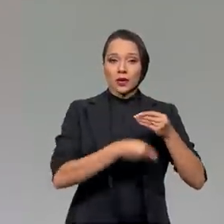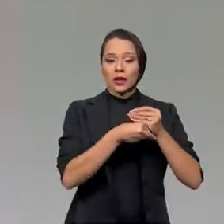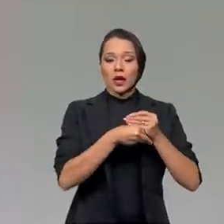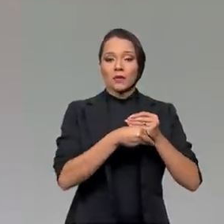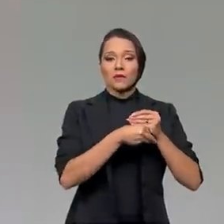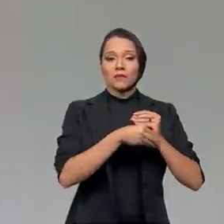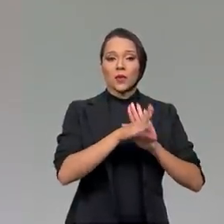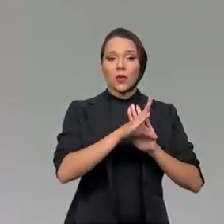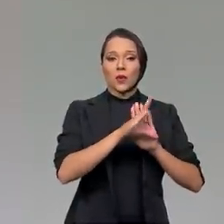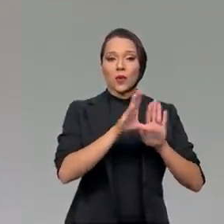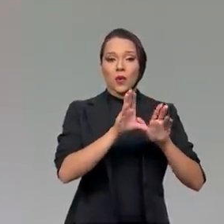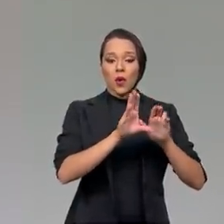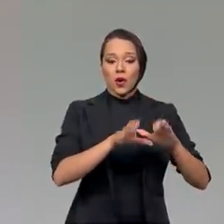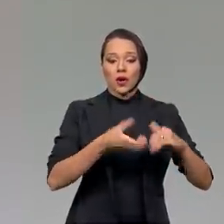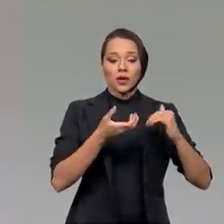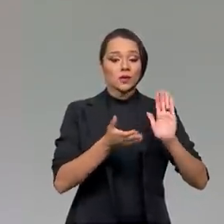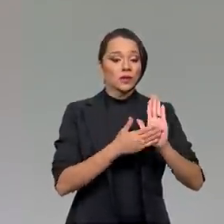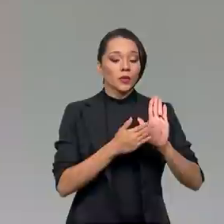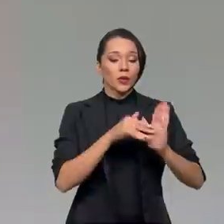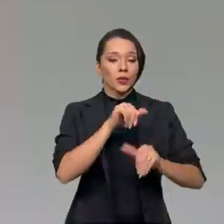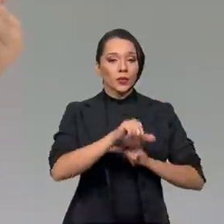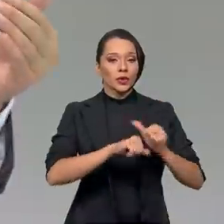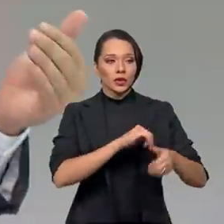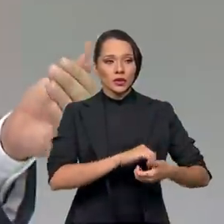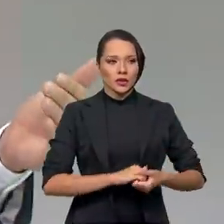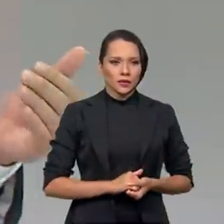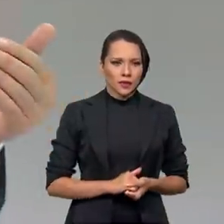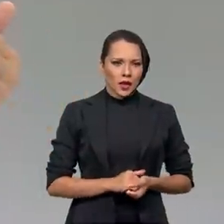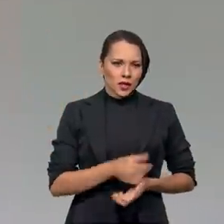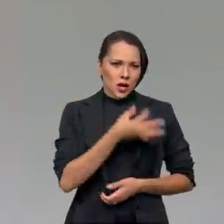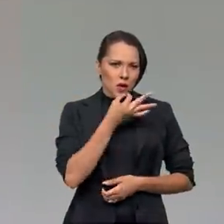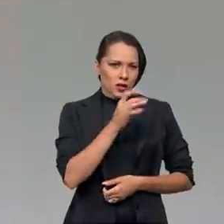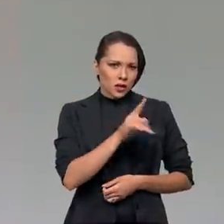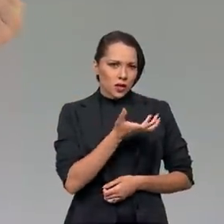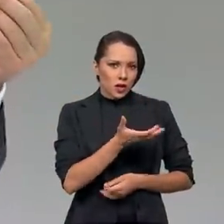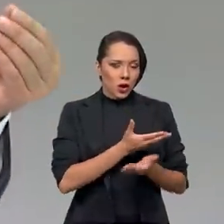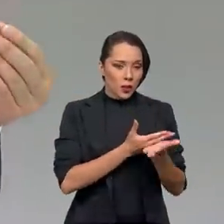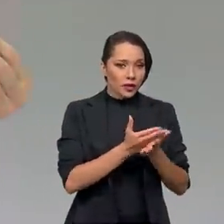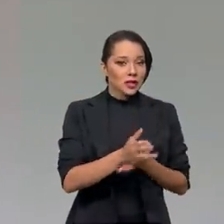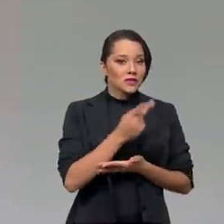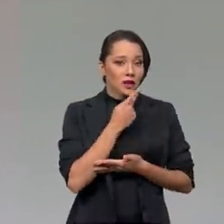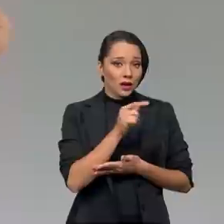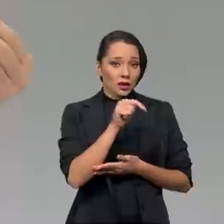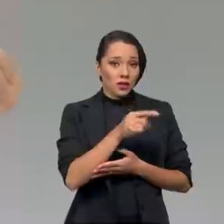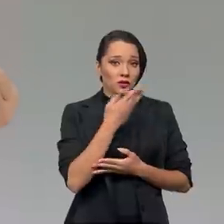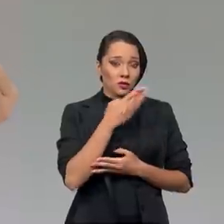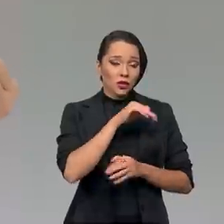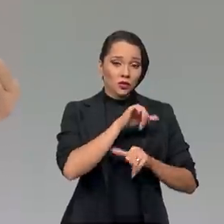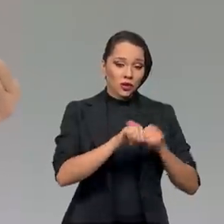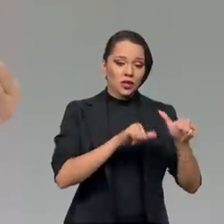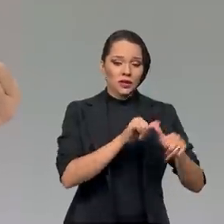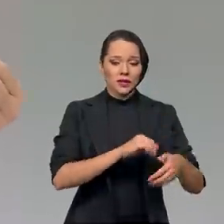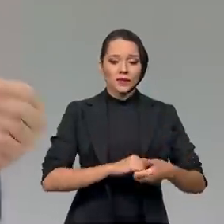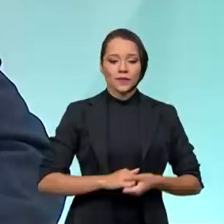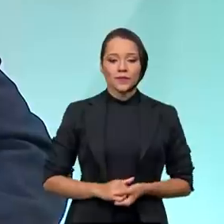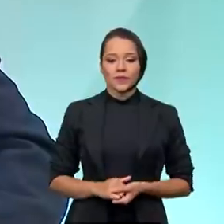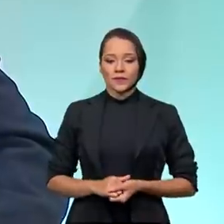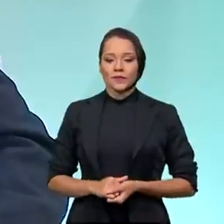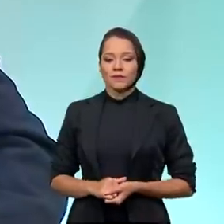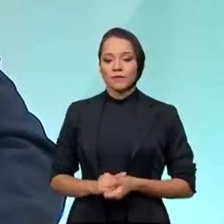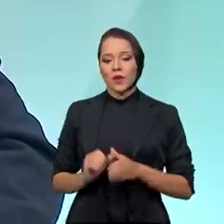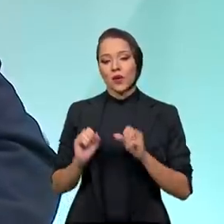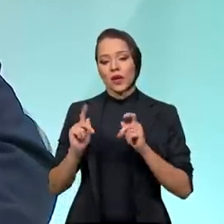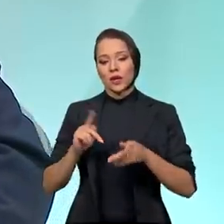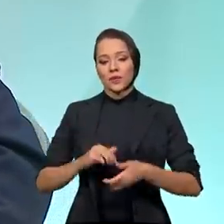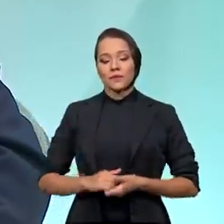Congresso Nacional que propõe mudanças. Queria que a gente começasse o segundo bloco falando um pouquinho sobre isso. Tá ok.